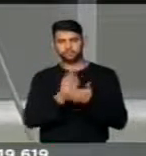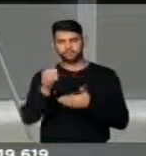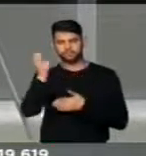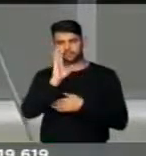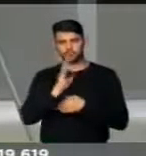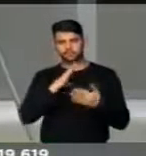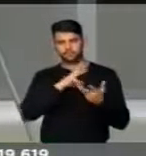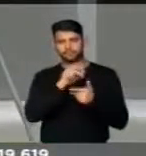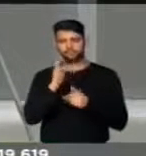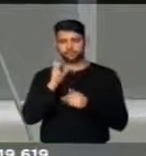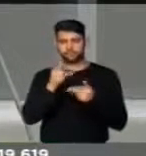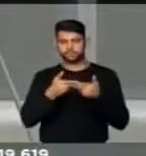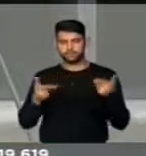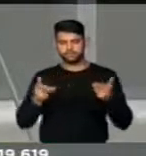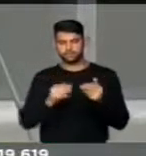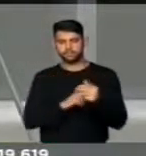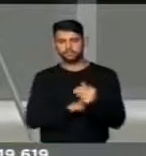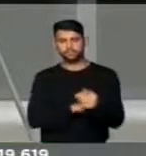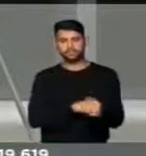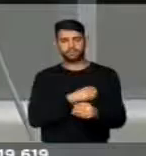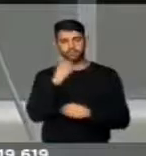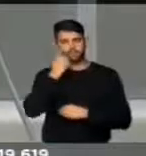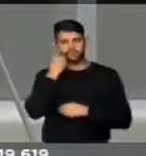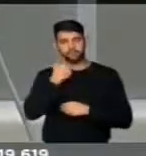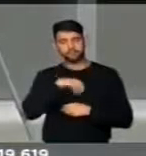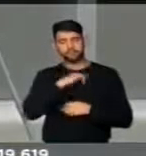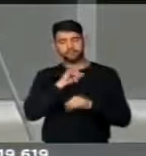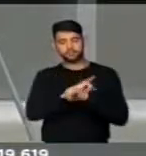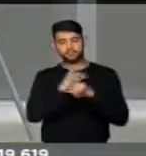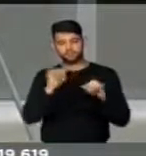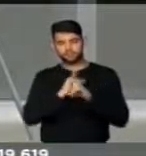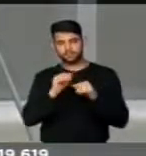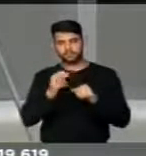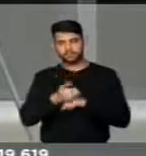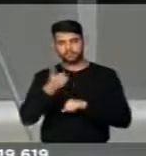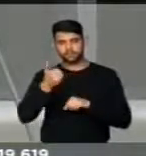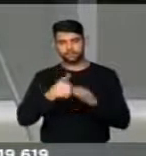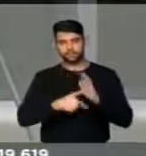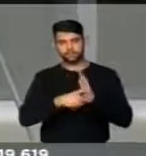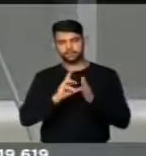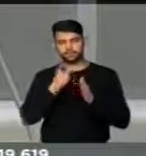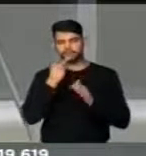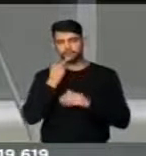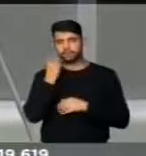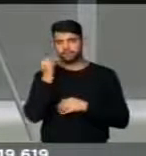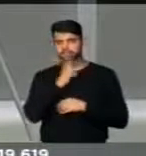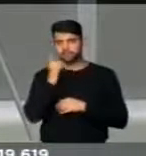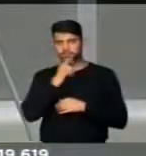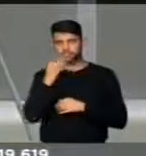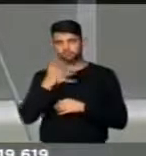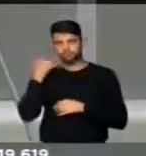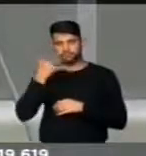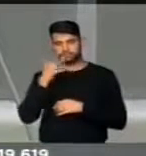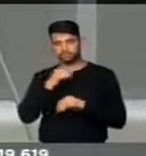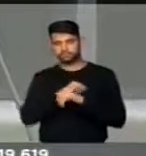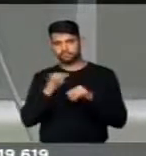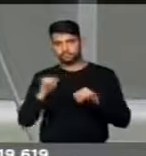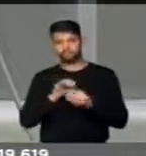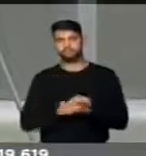Brasil, como no mundo inteiro. A nobre deputada deveria se informar um pouquinho melhor antes de dizer uma mentira nessa tribuna.